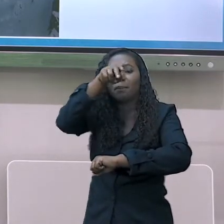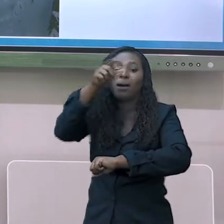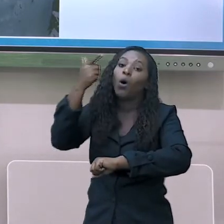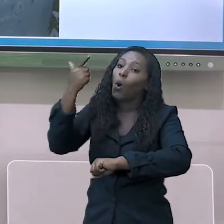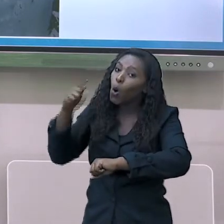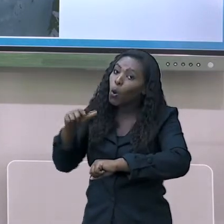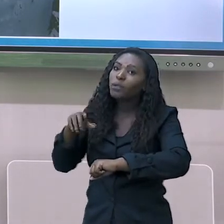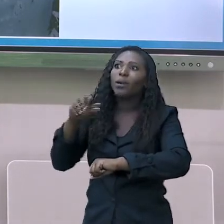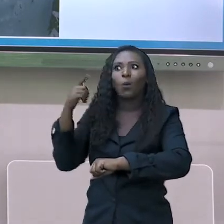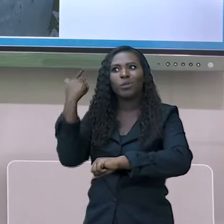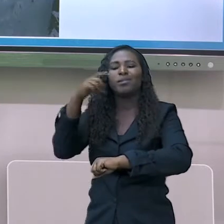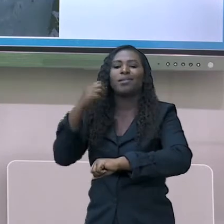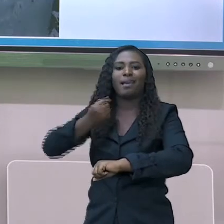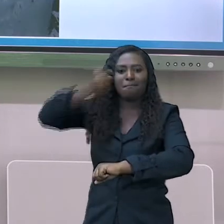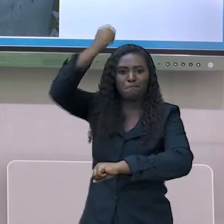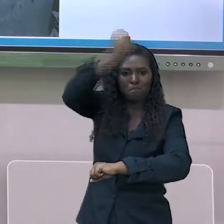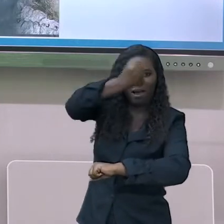Terra.